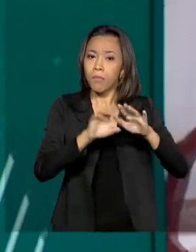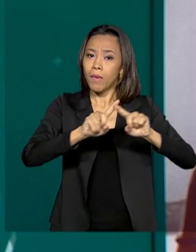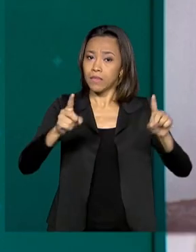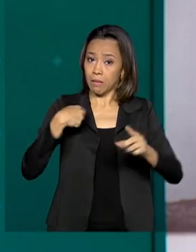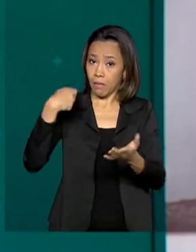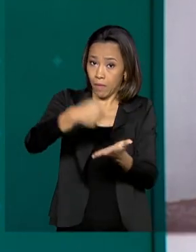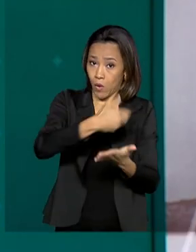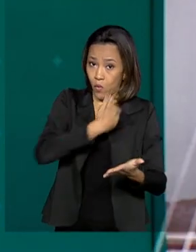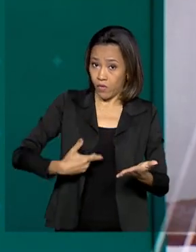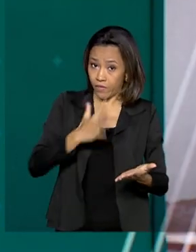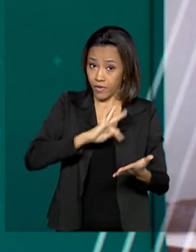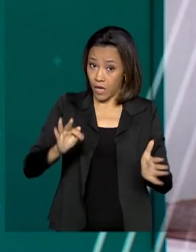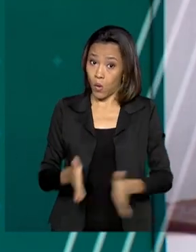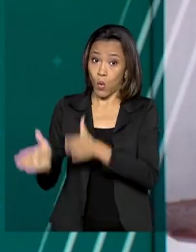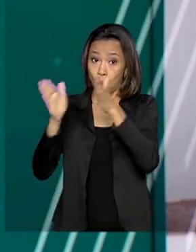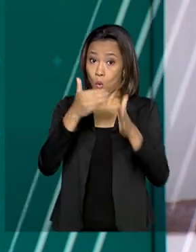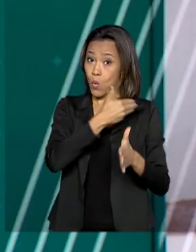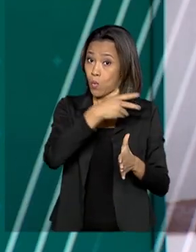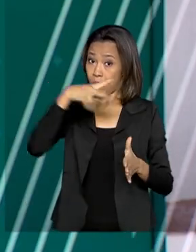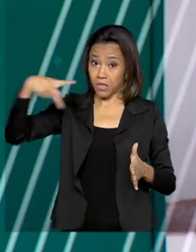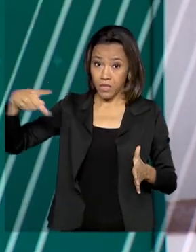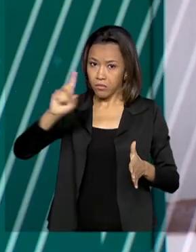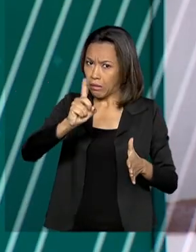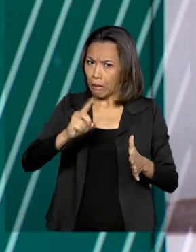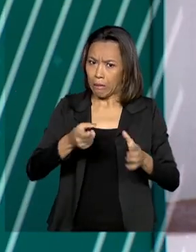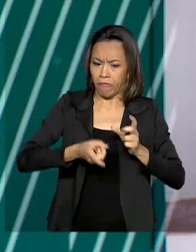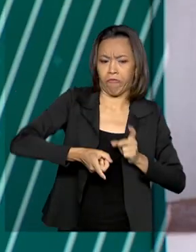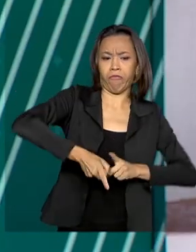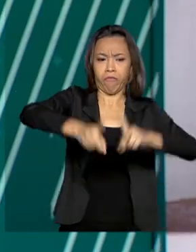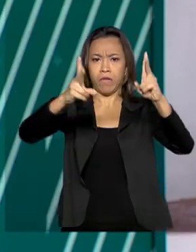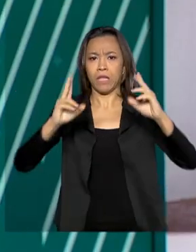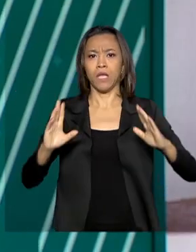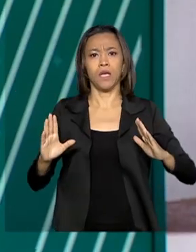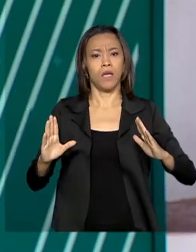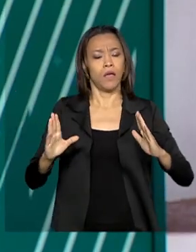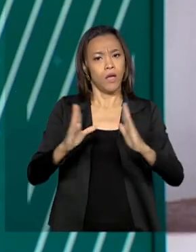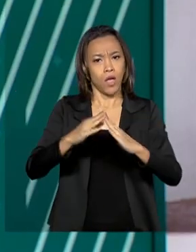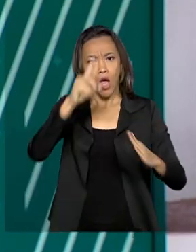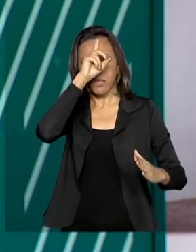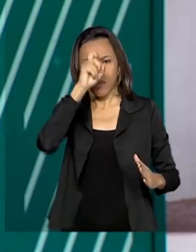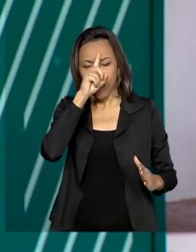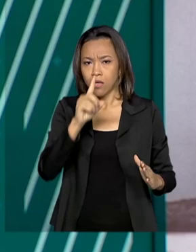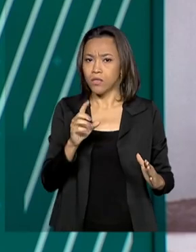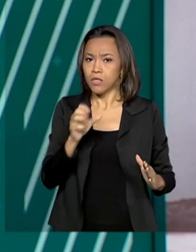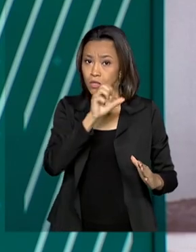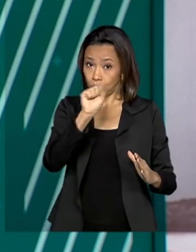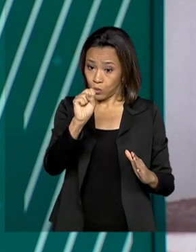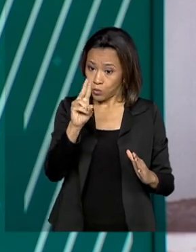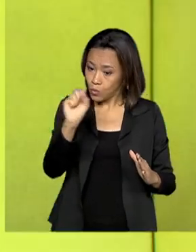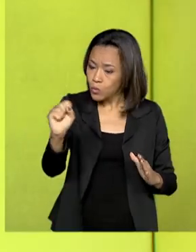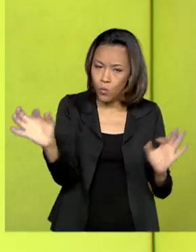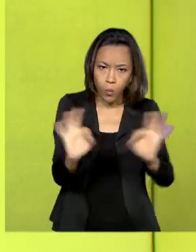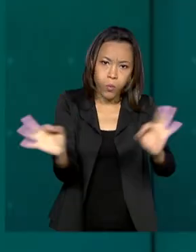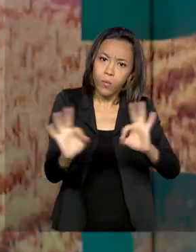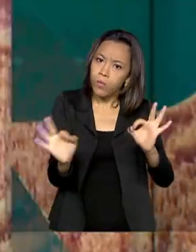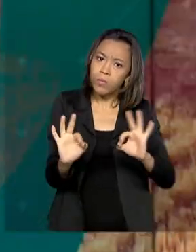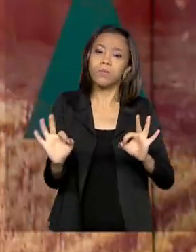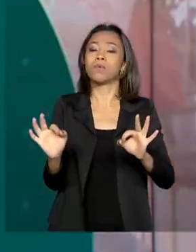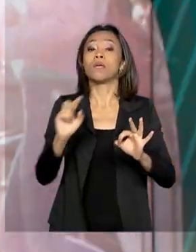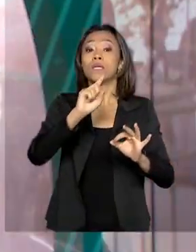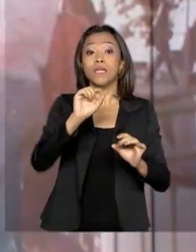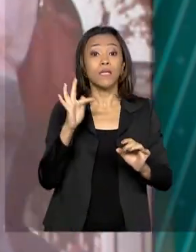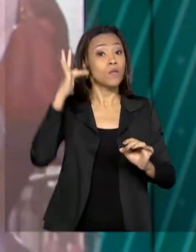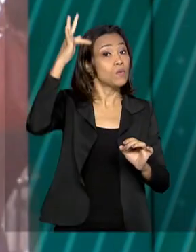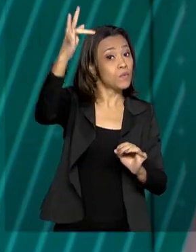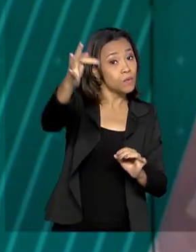que em momento algum sinalizava para a privatização do sistema único de saúde e que havendo entendimento futuro dos benefícios